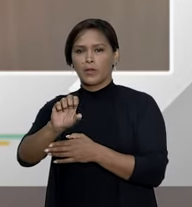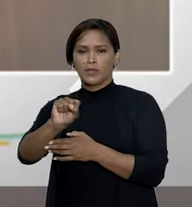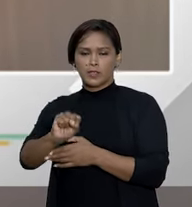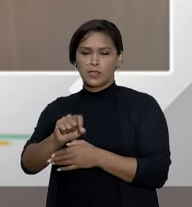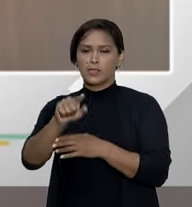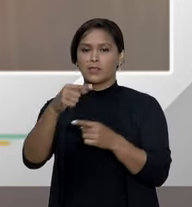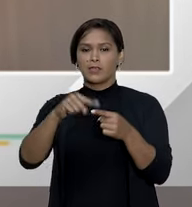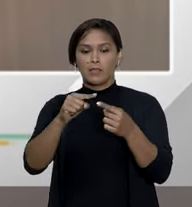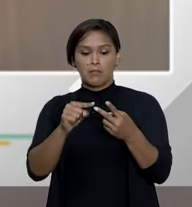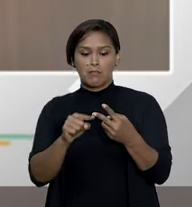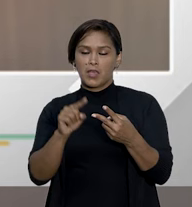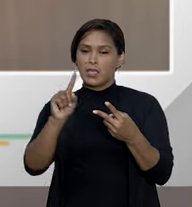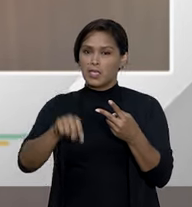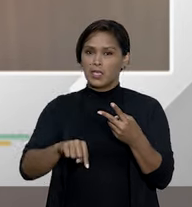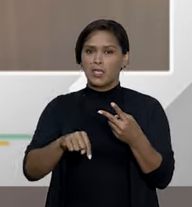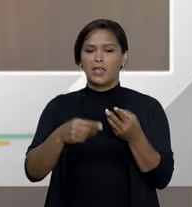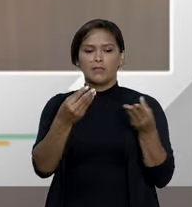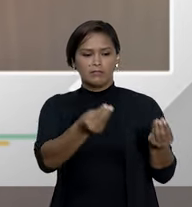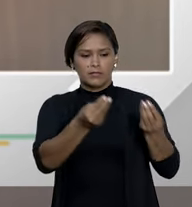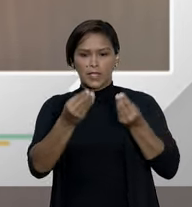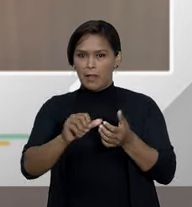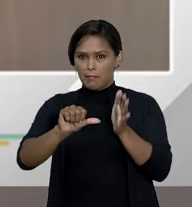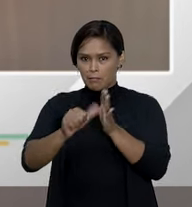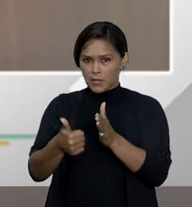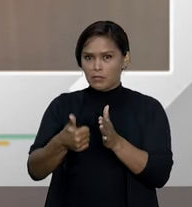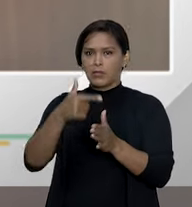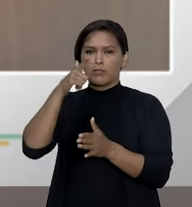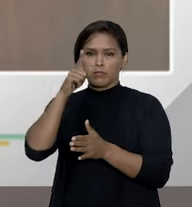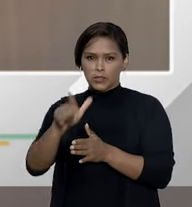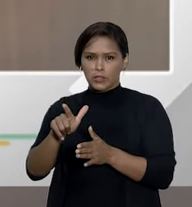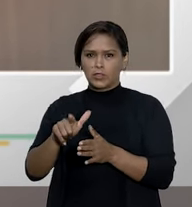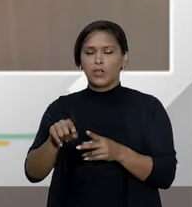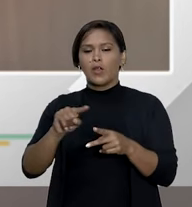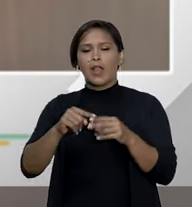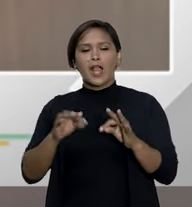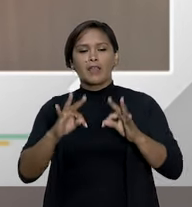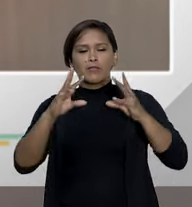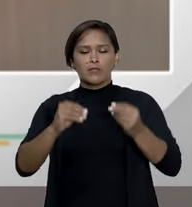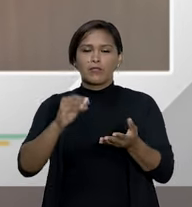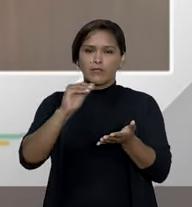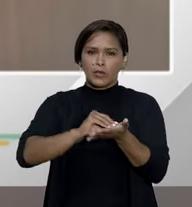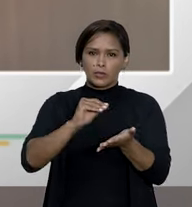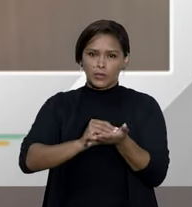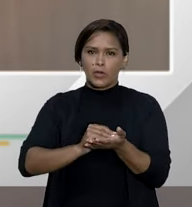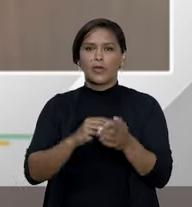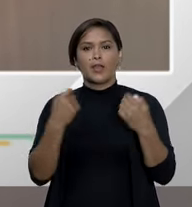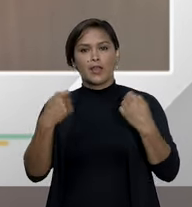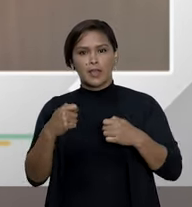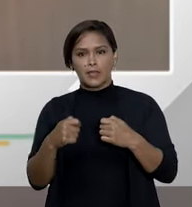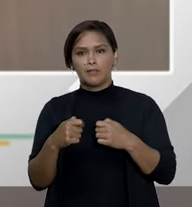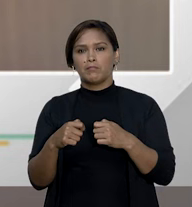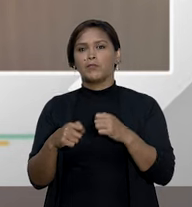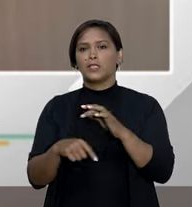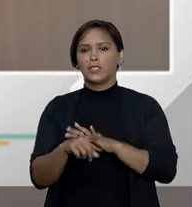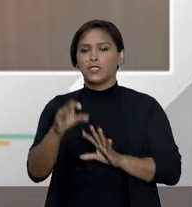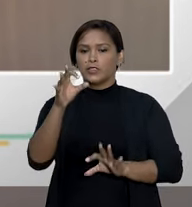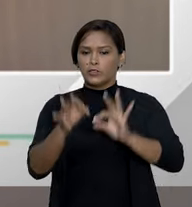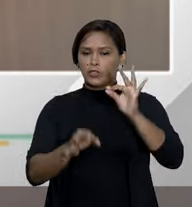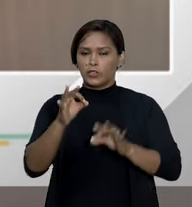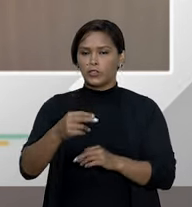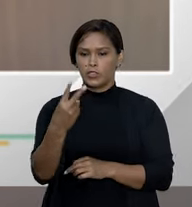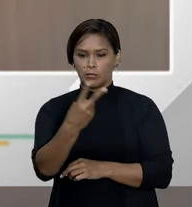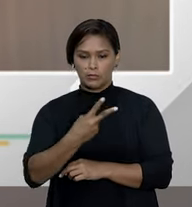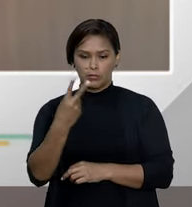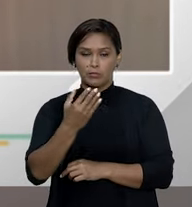o paciente recebeu uma primeira prótese e ela não atendeu as necessidades dele e ele preiteou na justiça uma